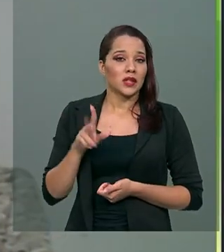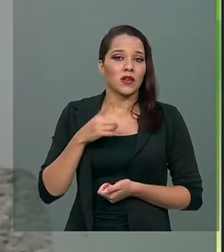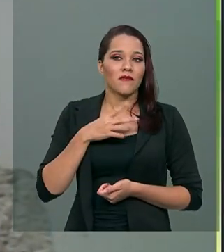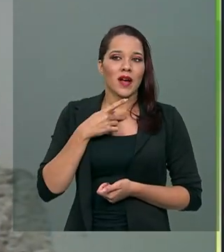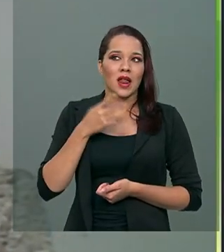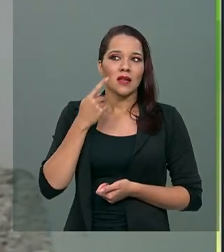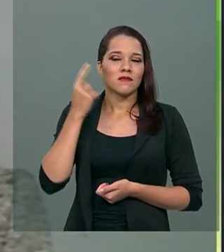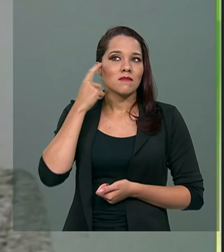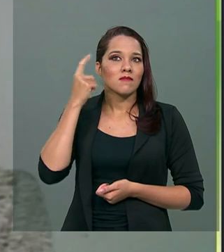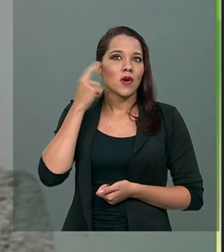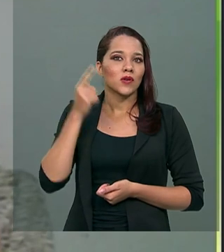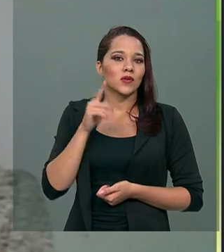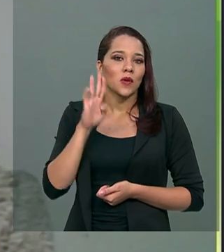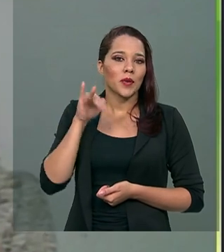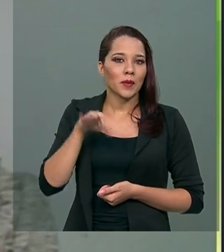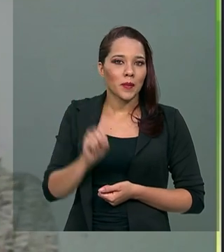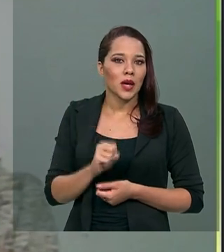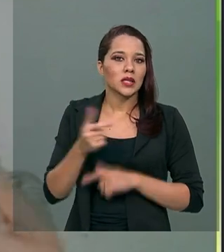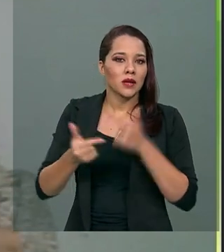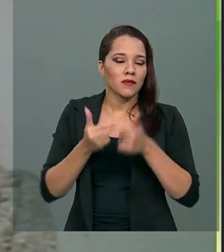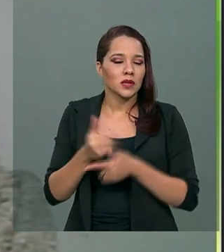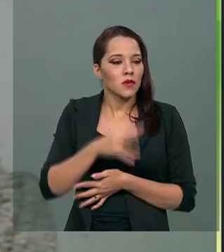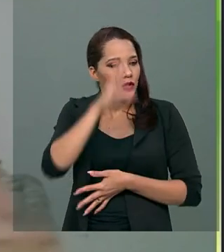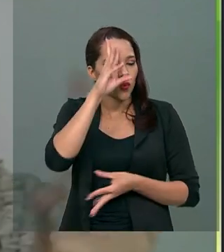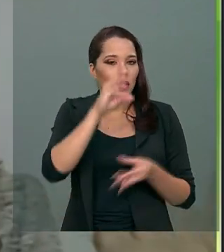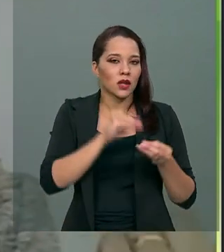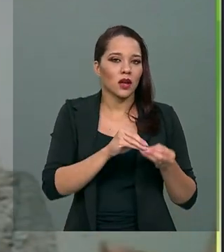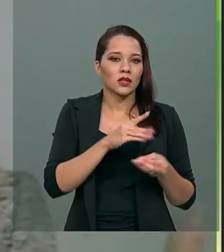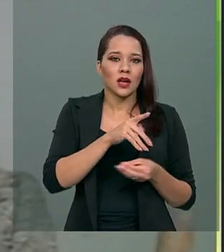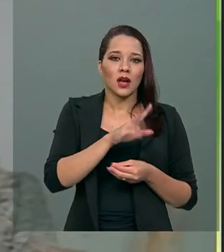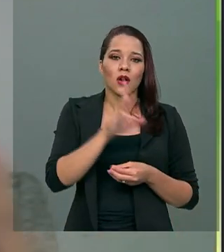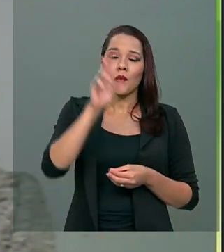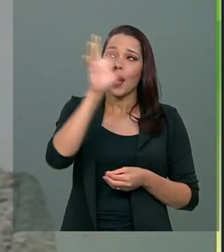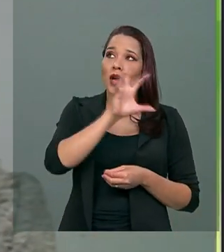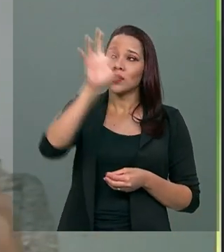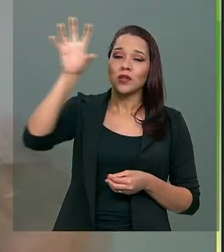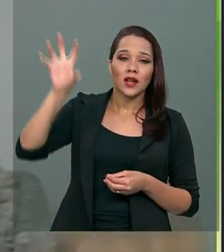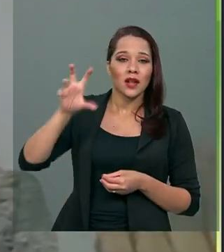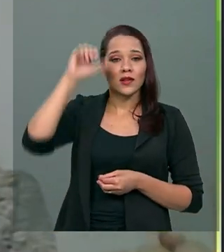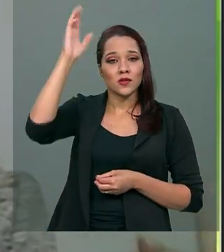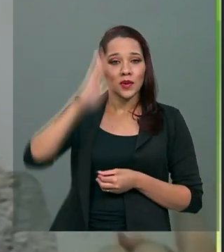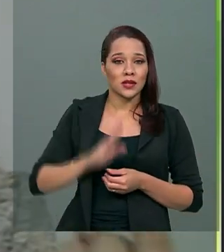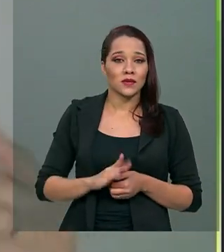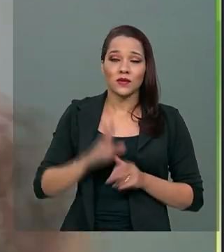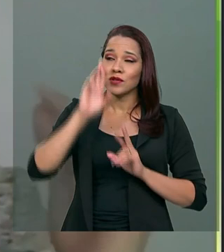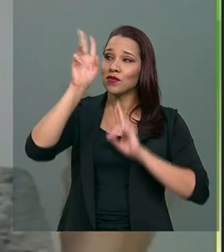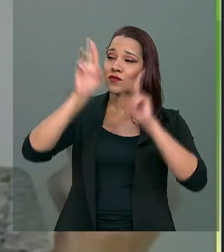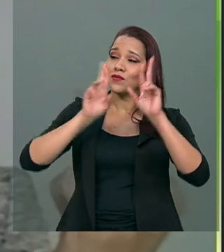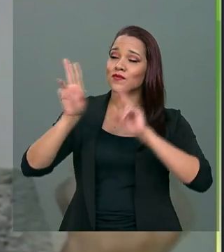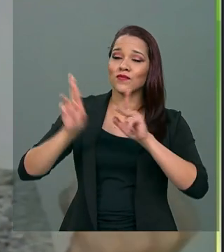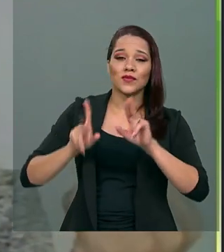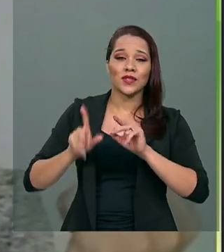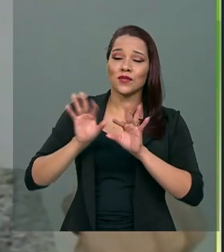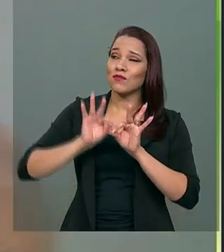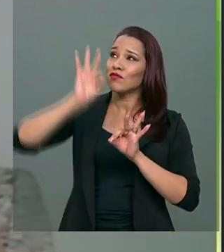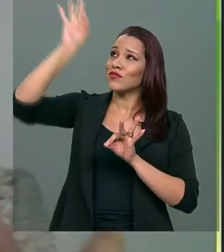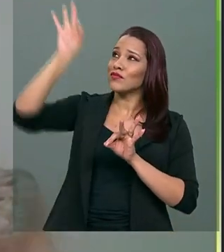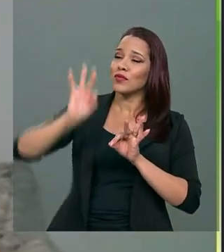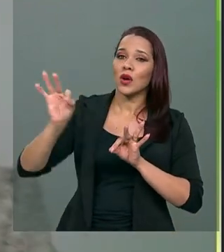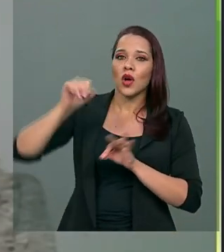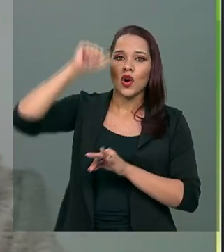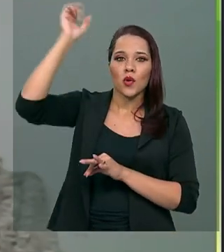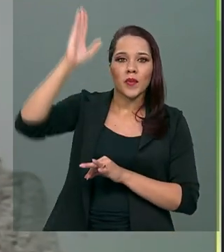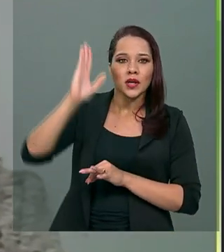só no imposto sobre bens e serviços, não compreender a regionalidade do país, as complexidades que a gente tem de ponta a ponta. O